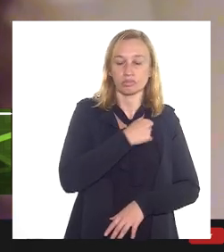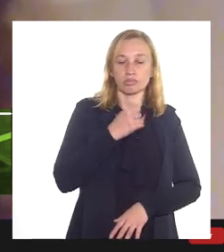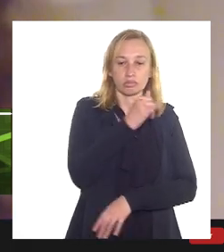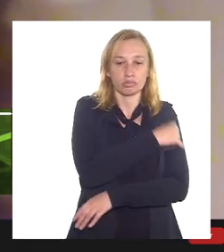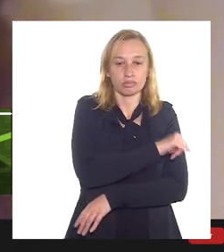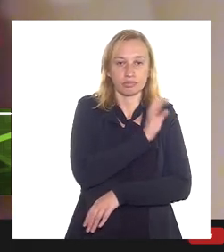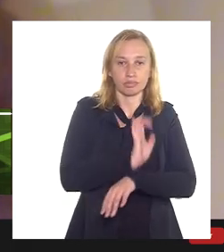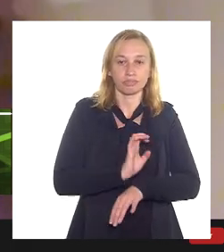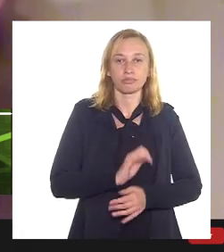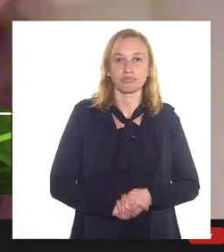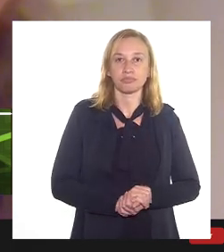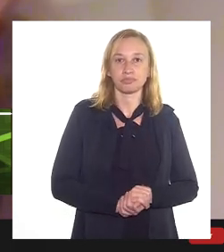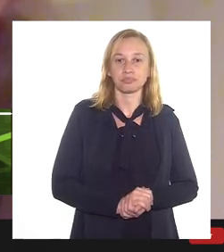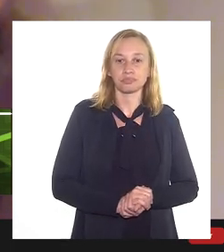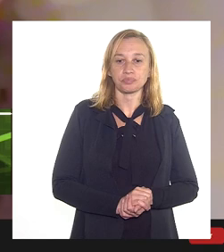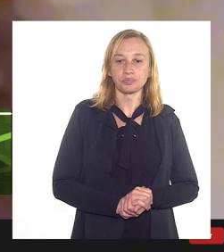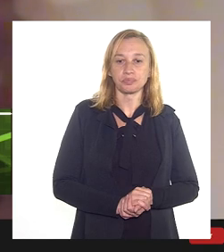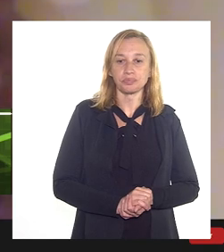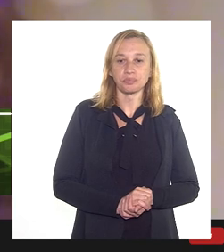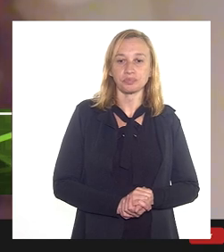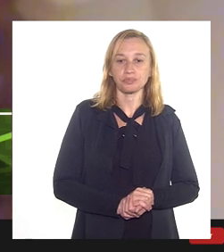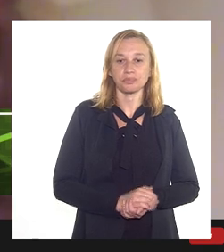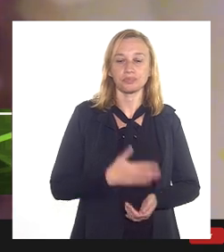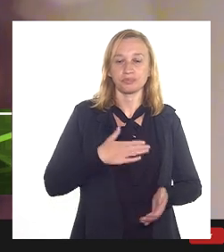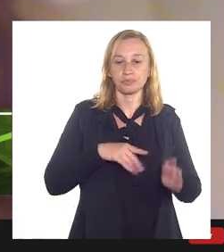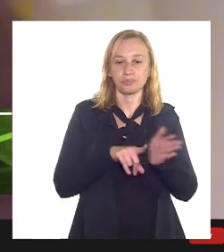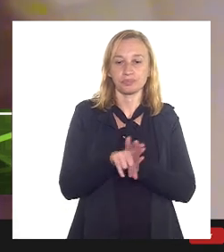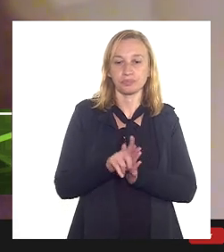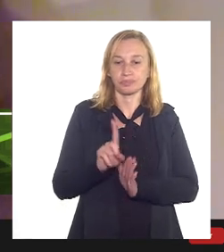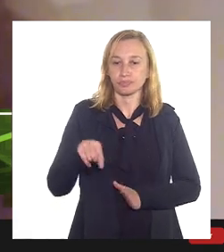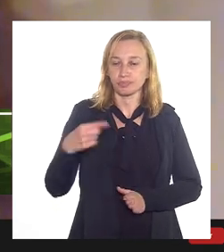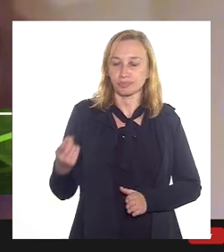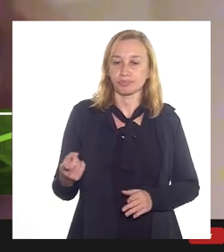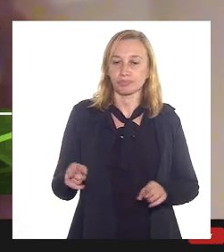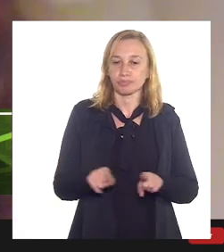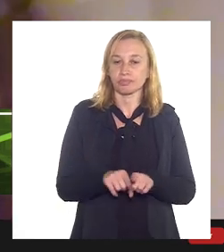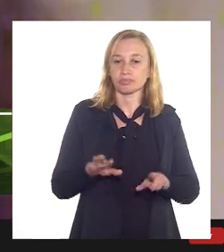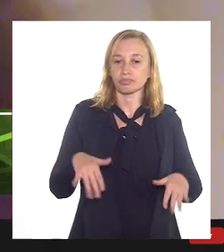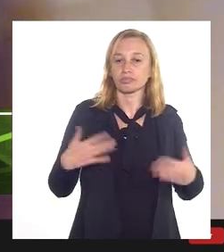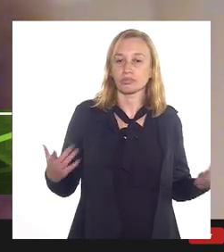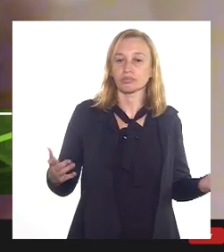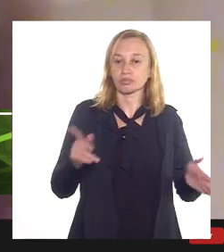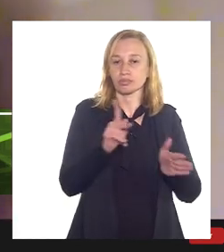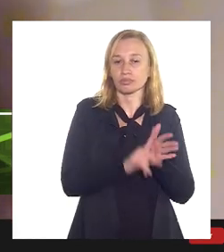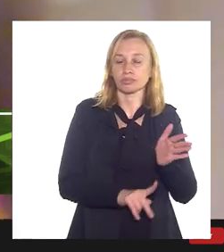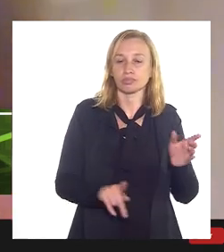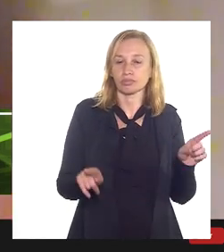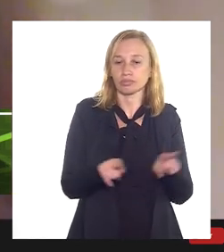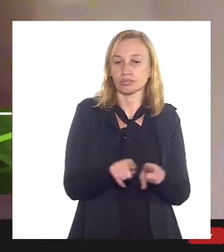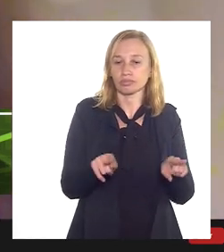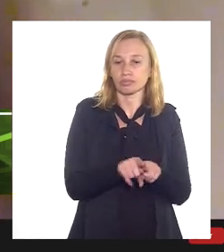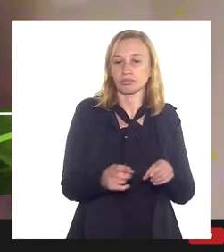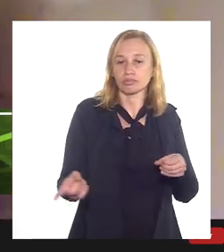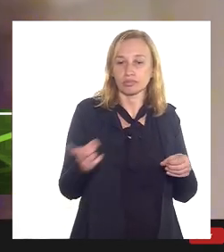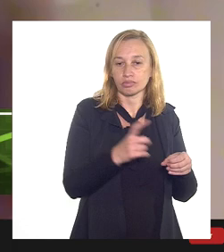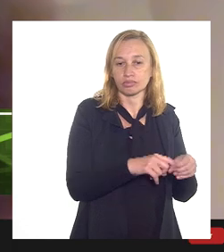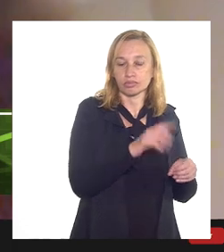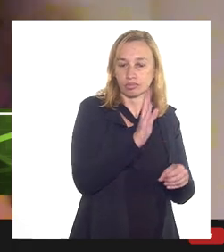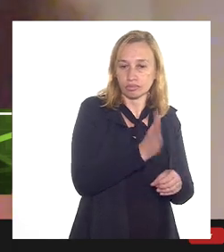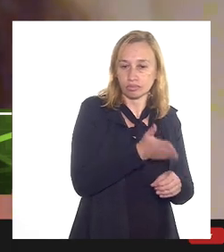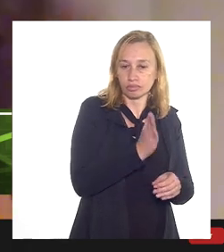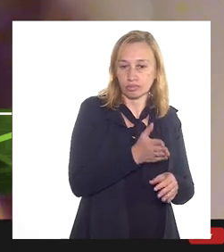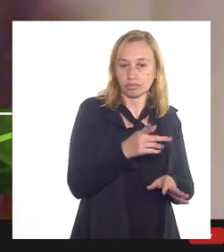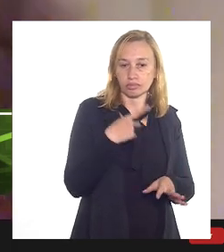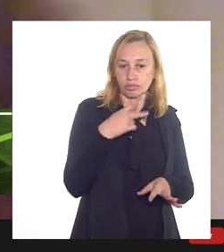Então, essa é a minha pergunta e a outra também, quais são os projetos voltados também, já se falou bastante